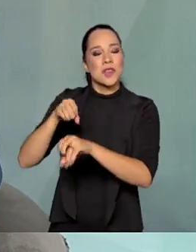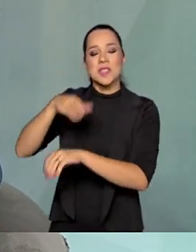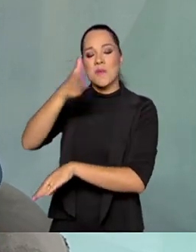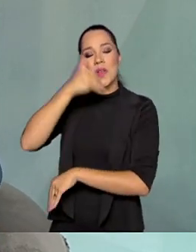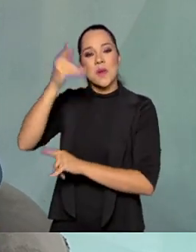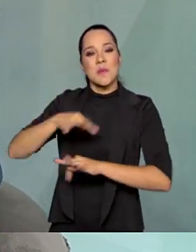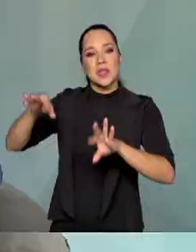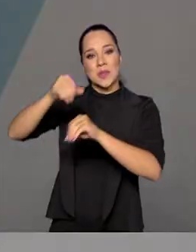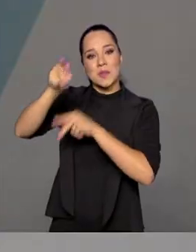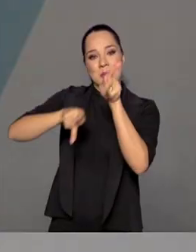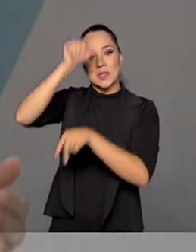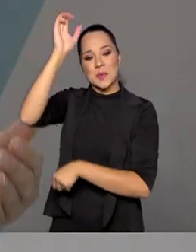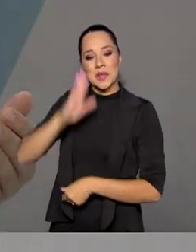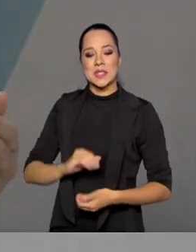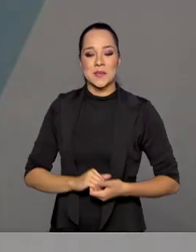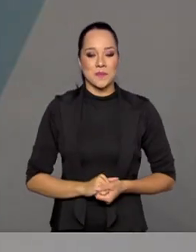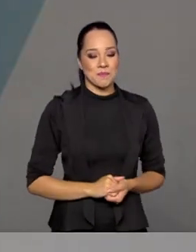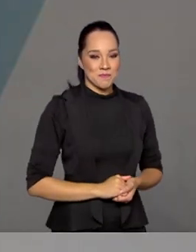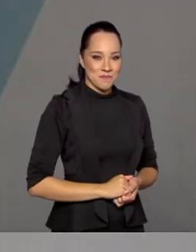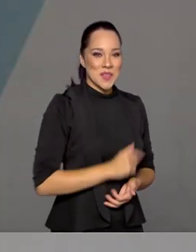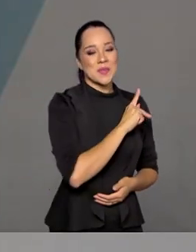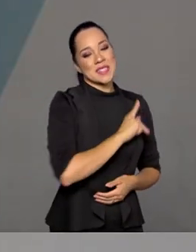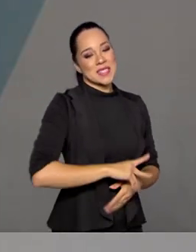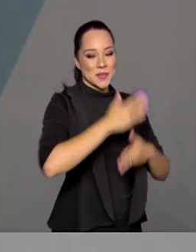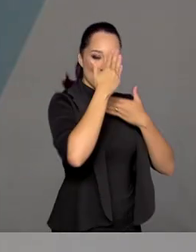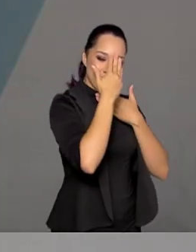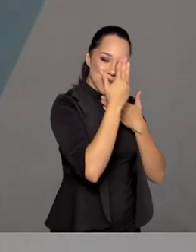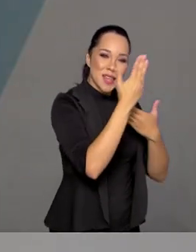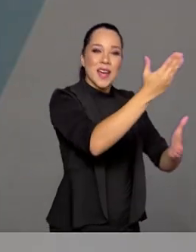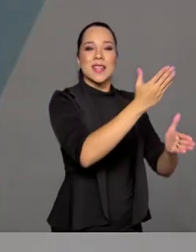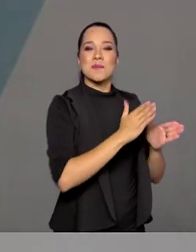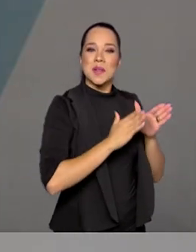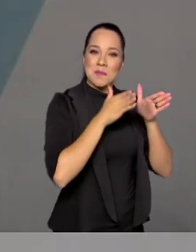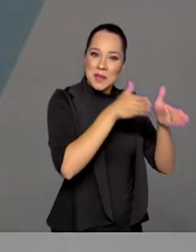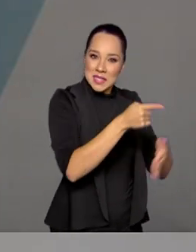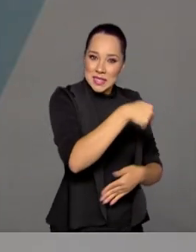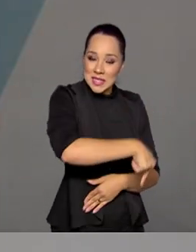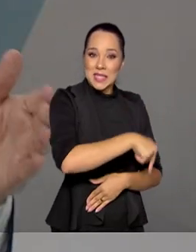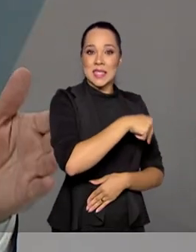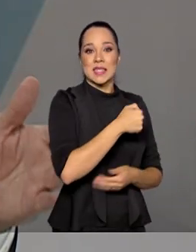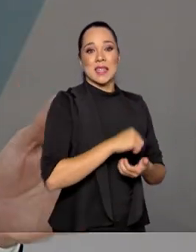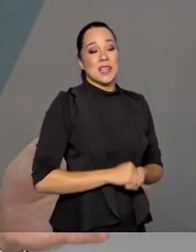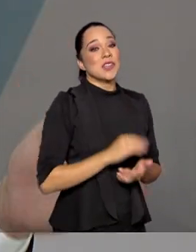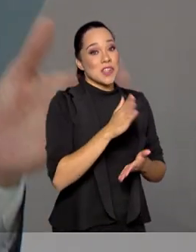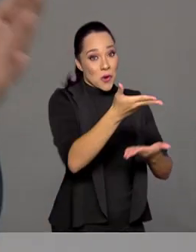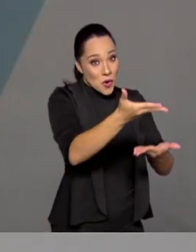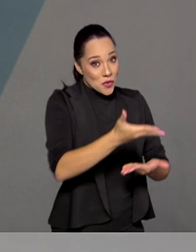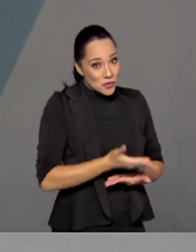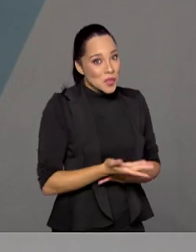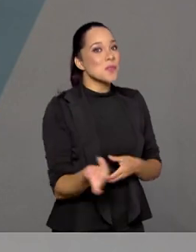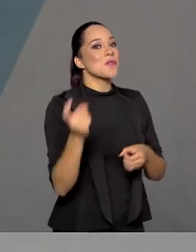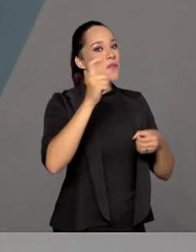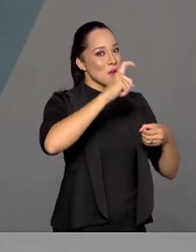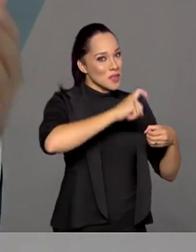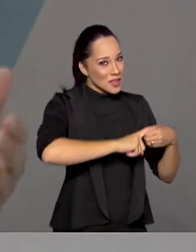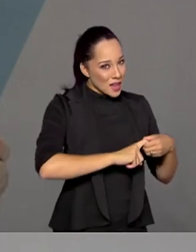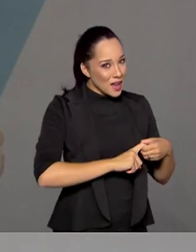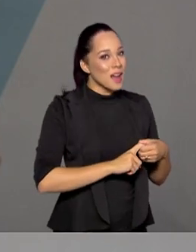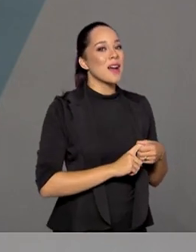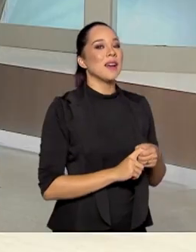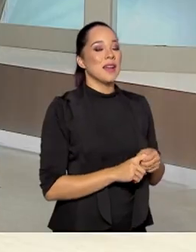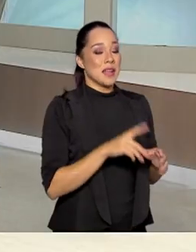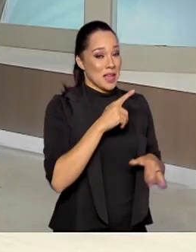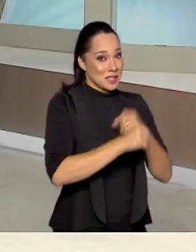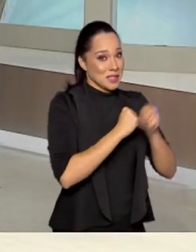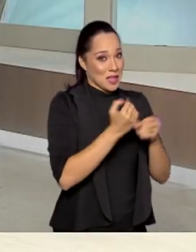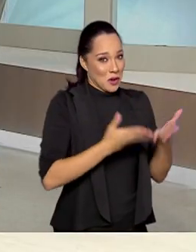para todos os brasileiros. Presidente, muito obrigado pela participação aqui no Brasil em Pauta. Já deixo o convite para o senhor voltar, ainda